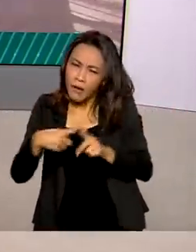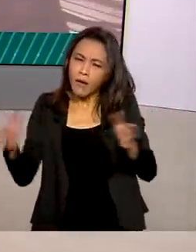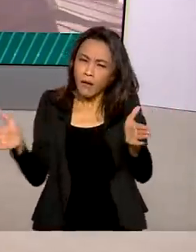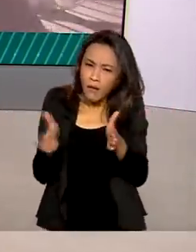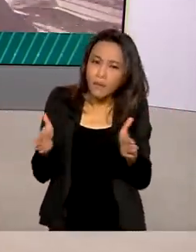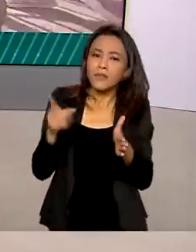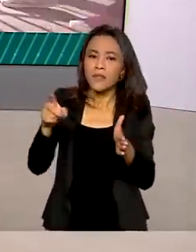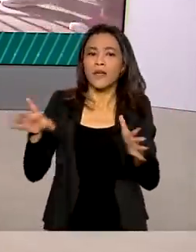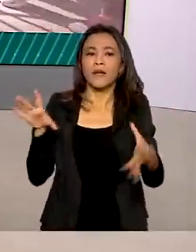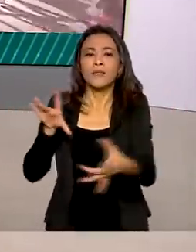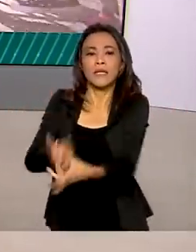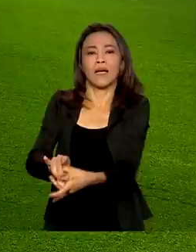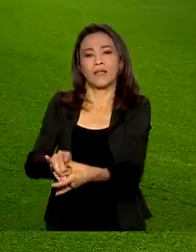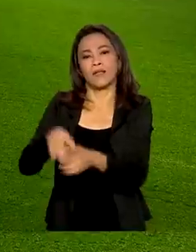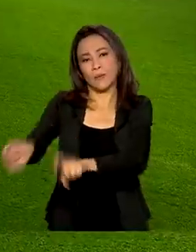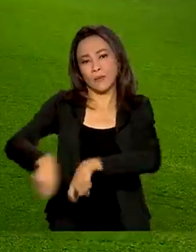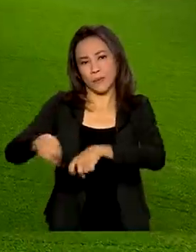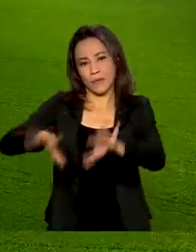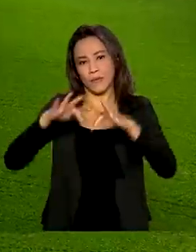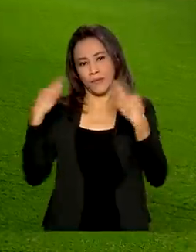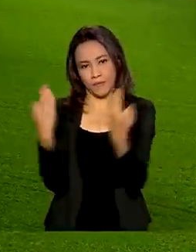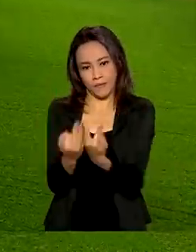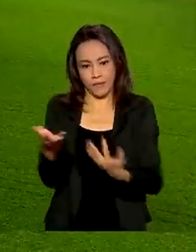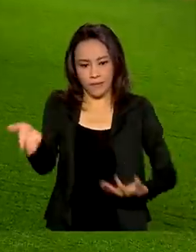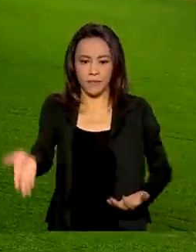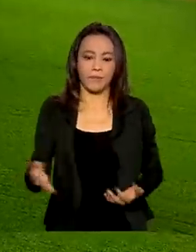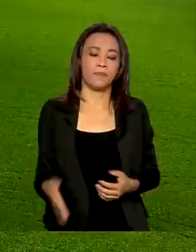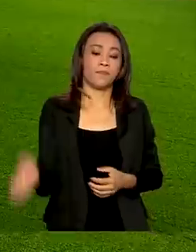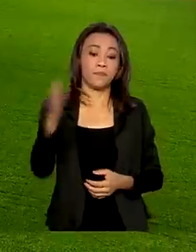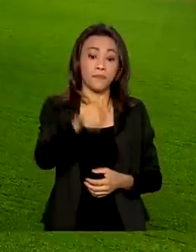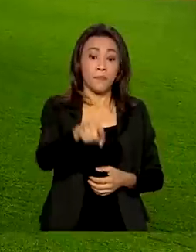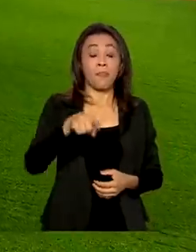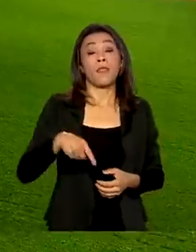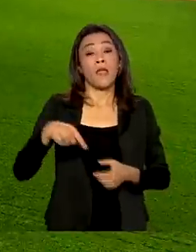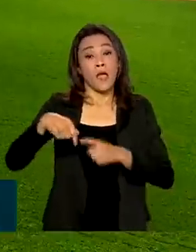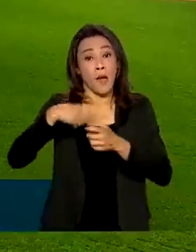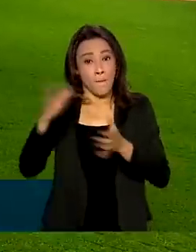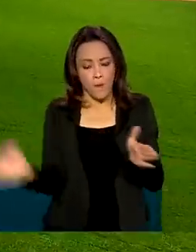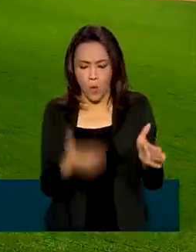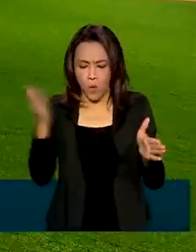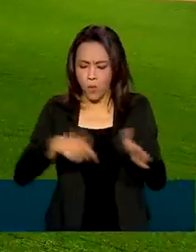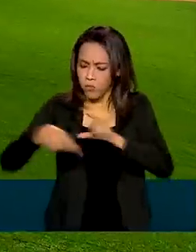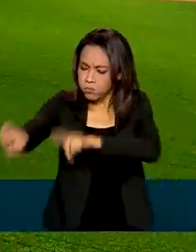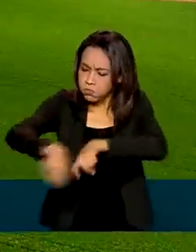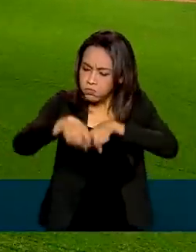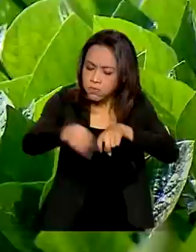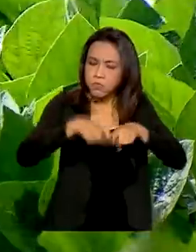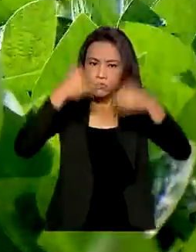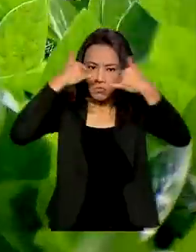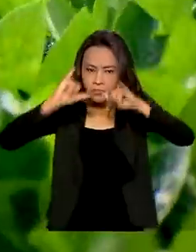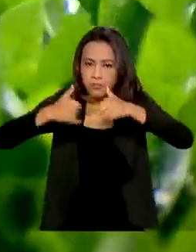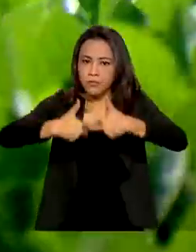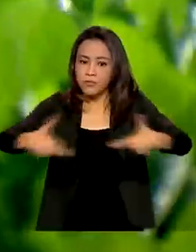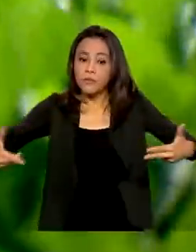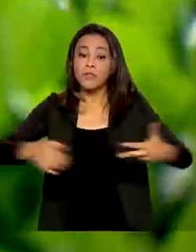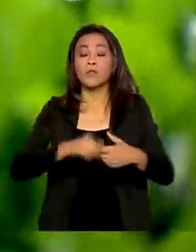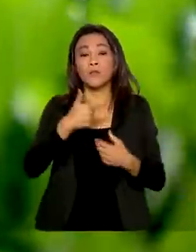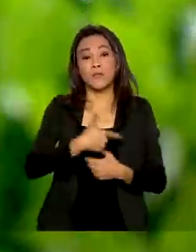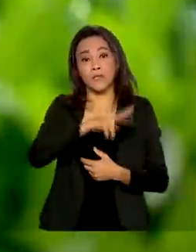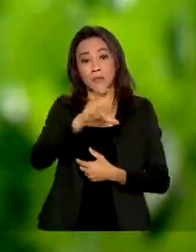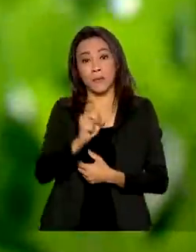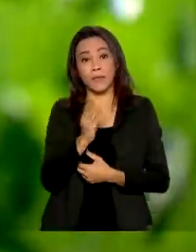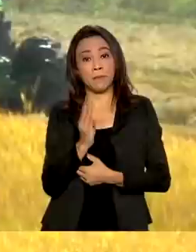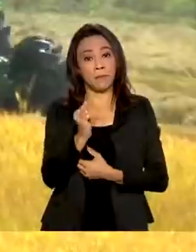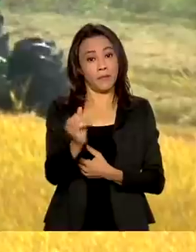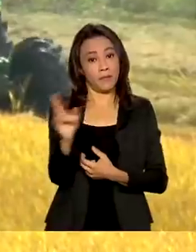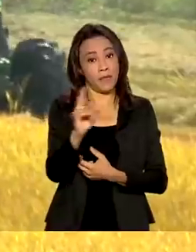à agricultura familiar. A produção agropecuária nacional vai contar com 251 bilhões de reais